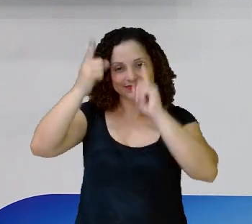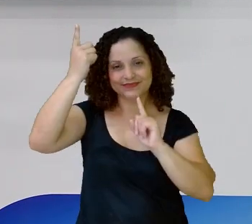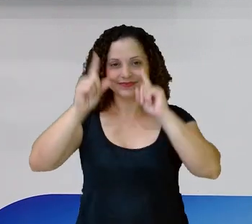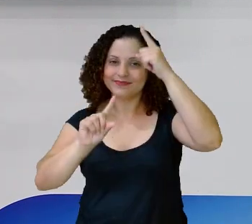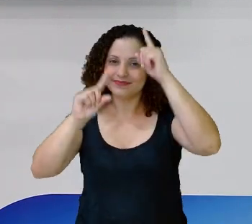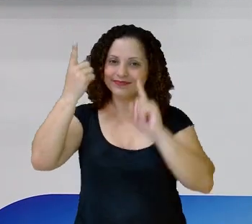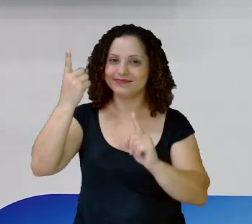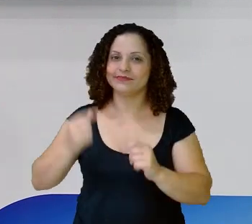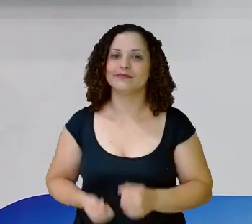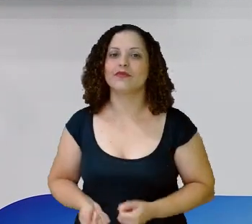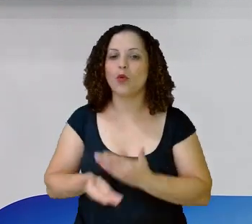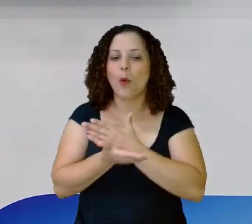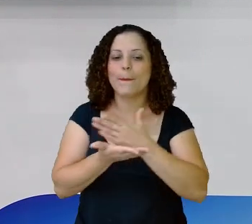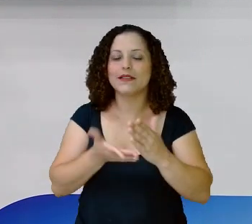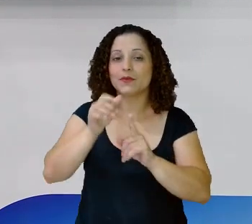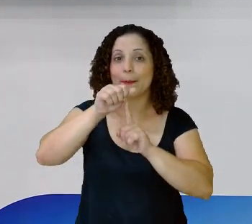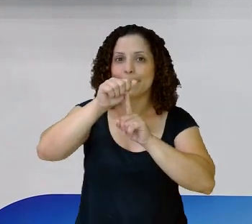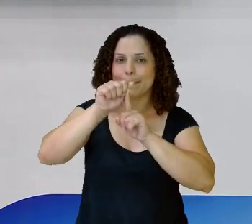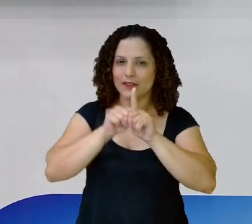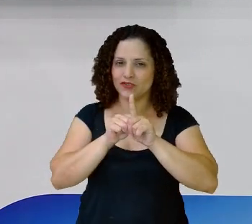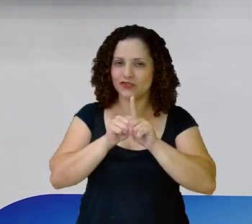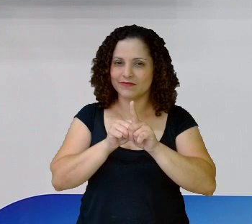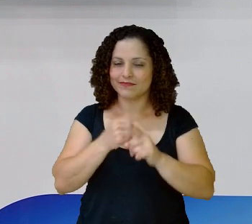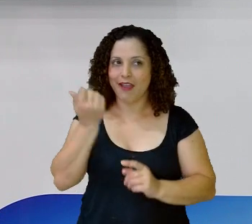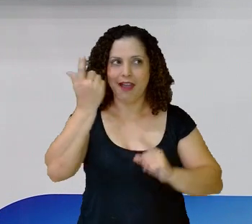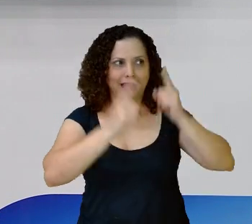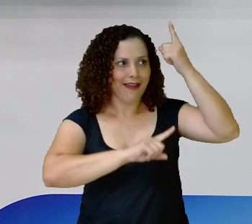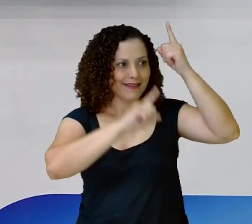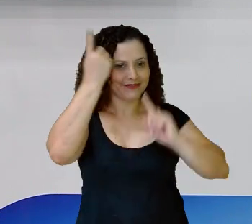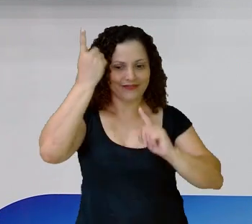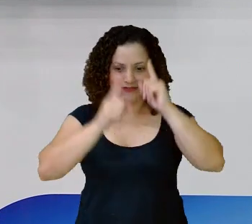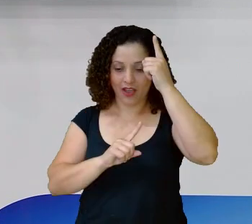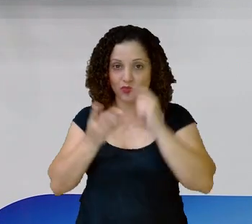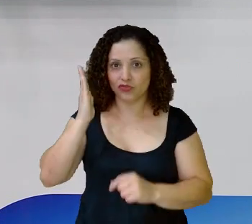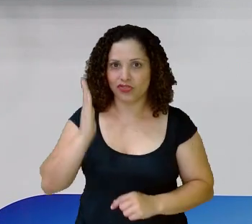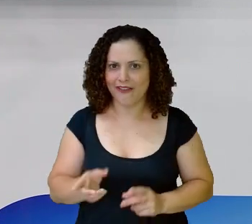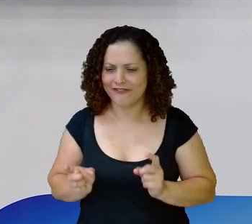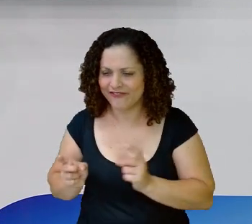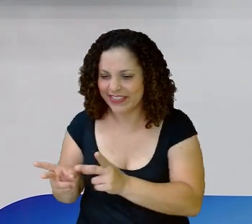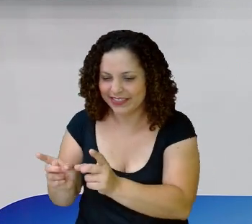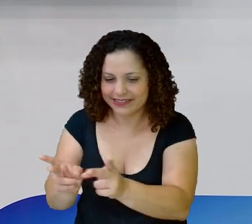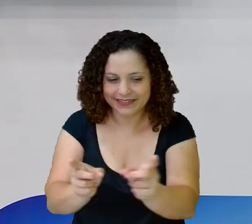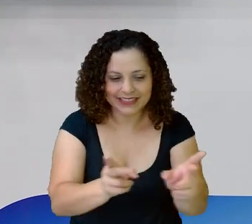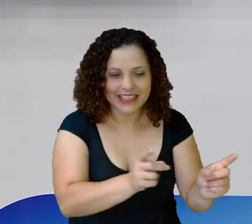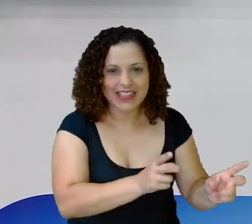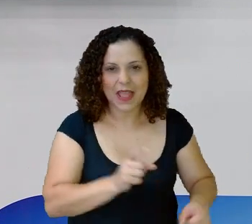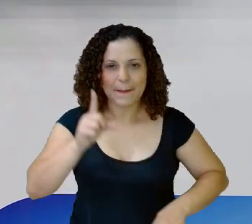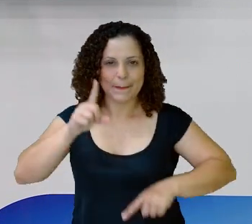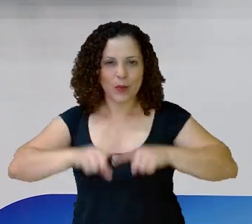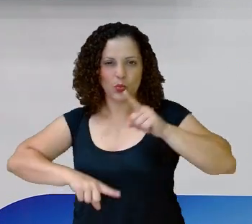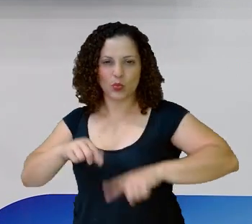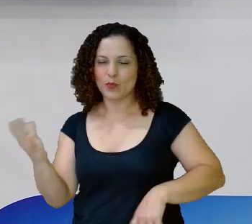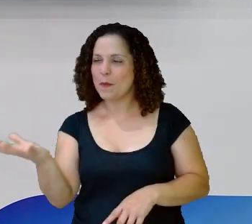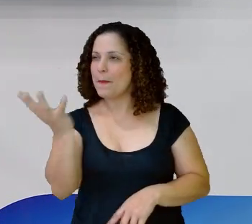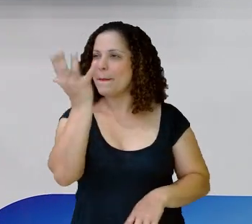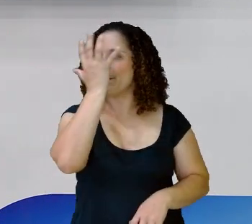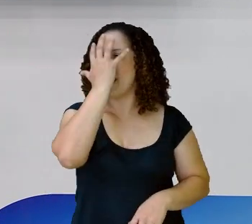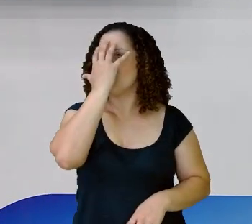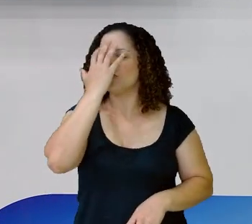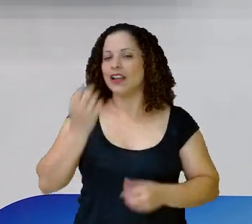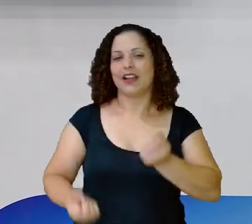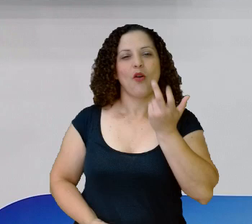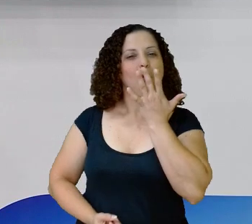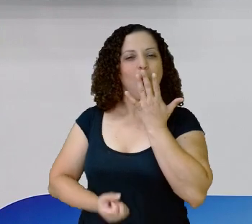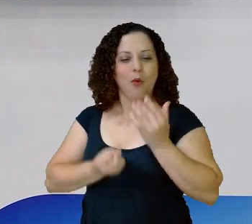o mês Já tem um monte De loja Vendendo aí Adereços Que são aqueles Enfeites É máscara É tudo Para você